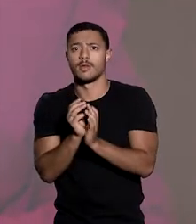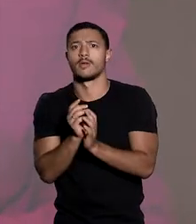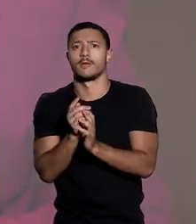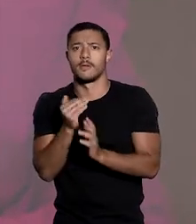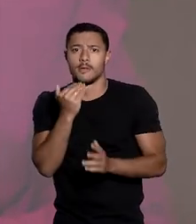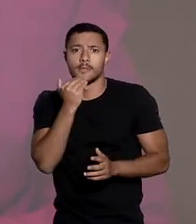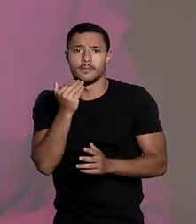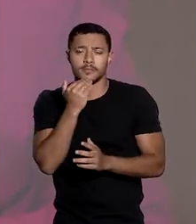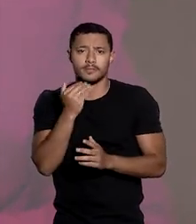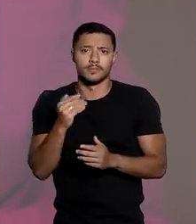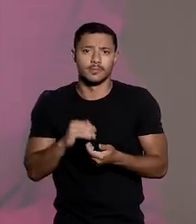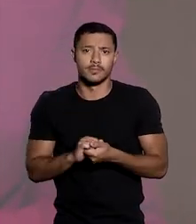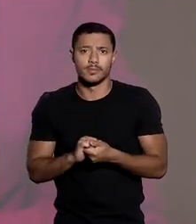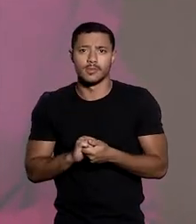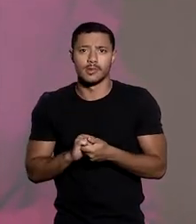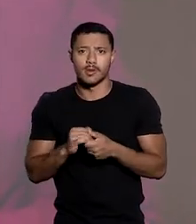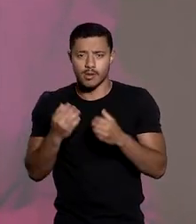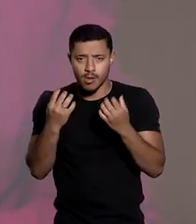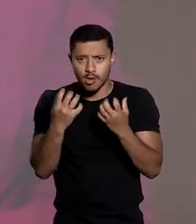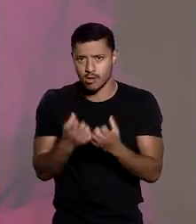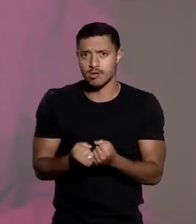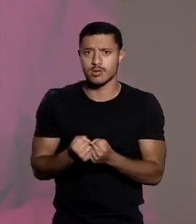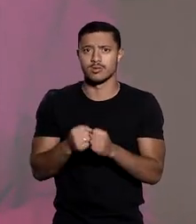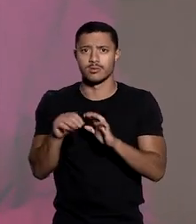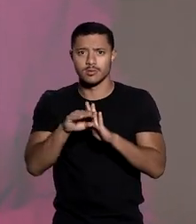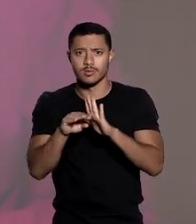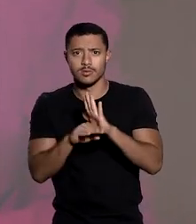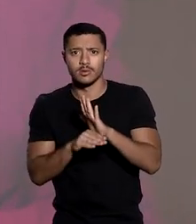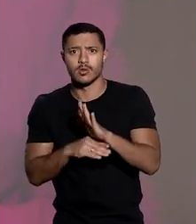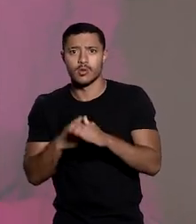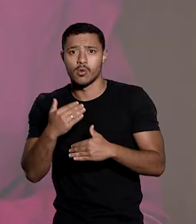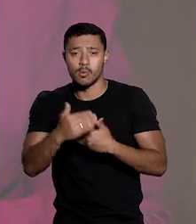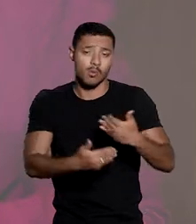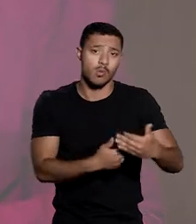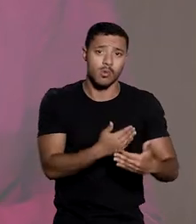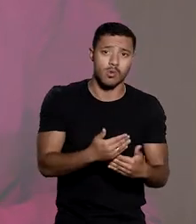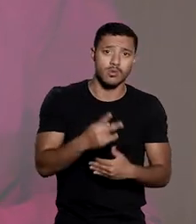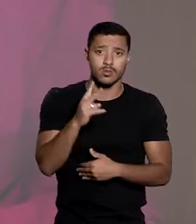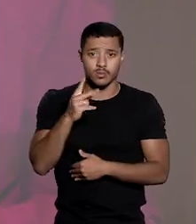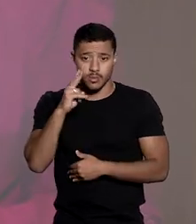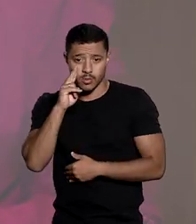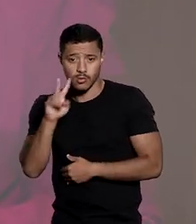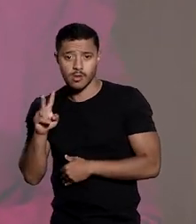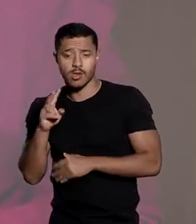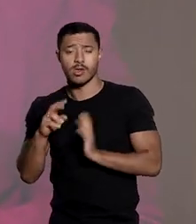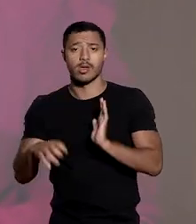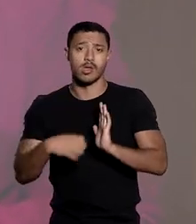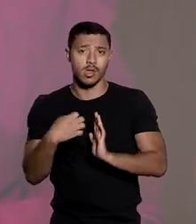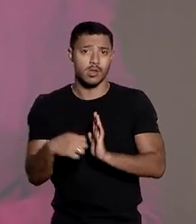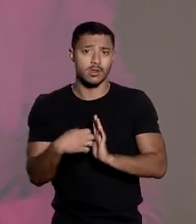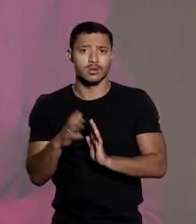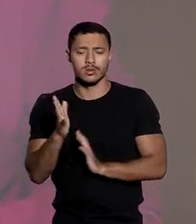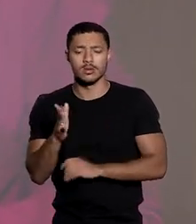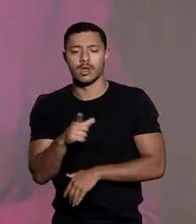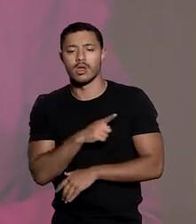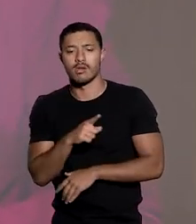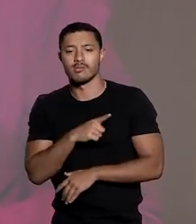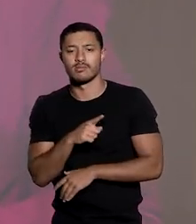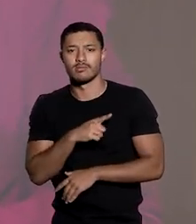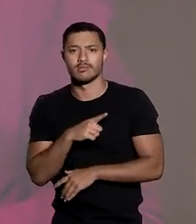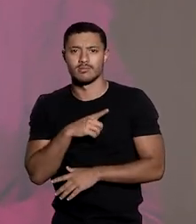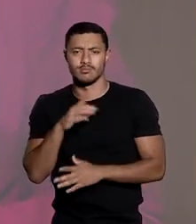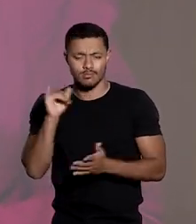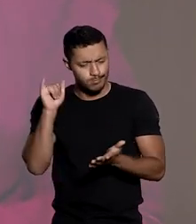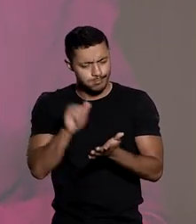execução de dívida ativa, confirmou a sentença de extinção do processo após verificar que a microempresa já tinha situação